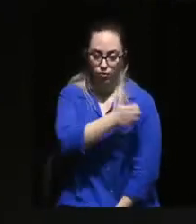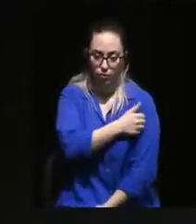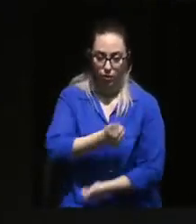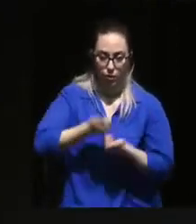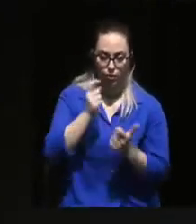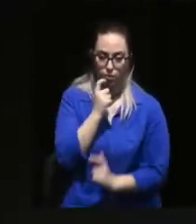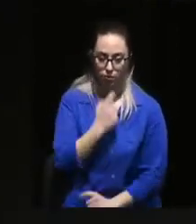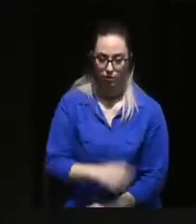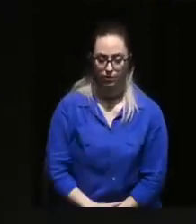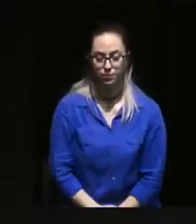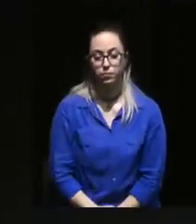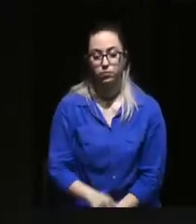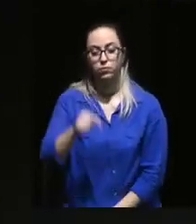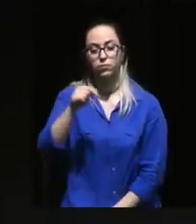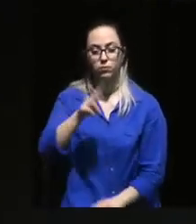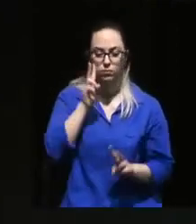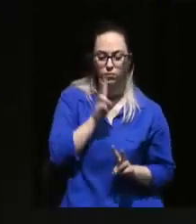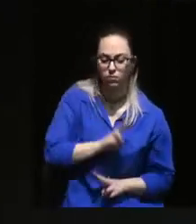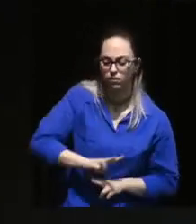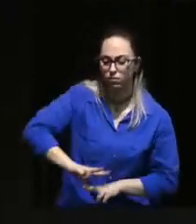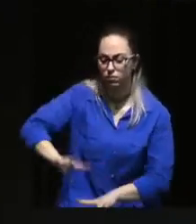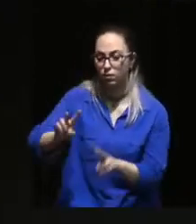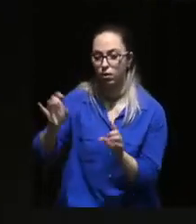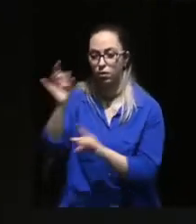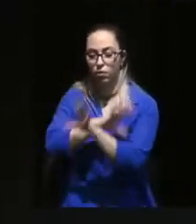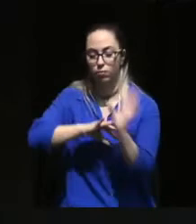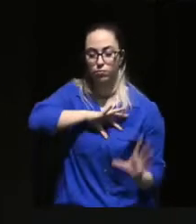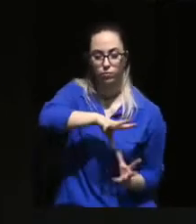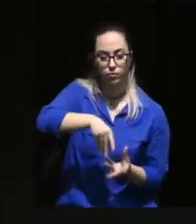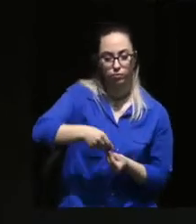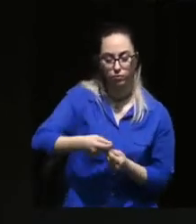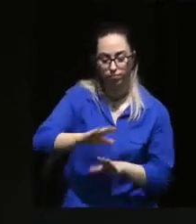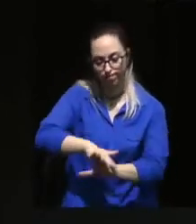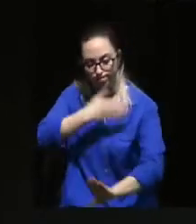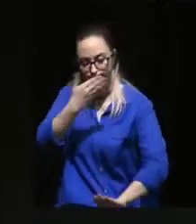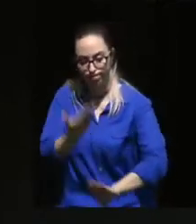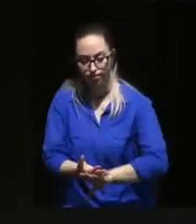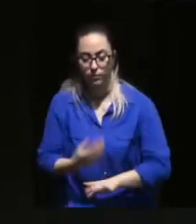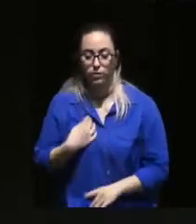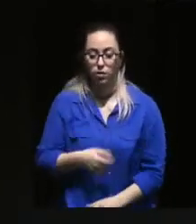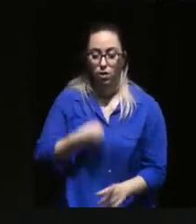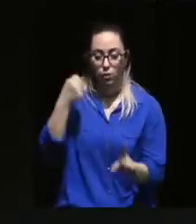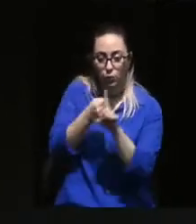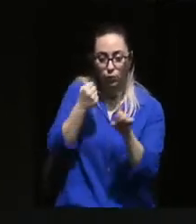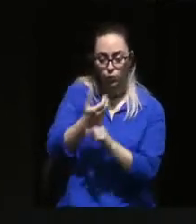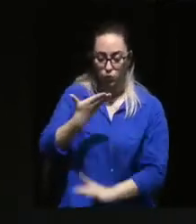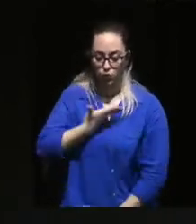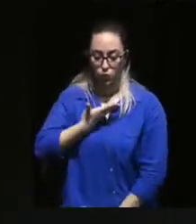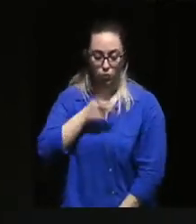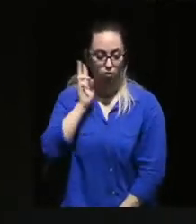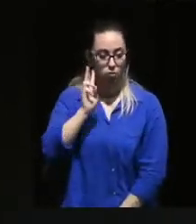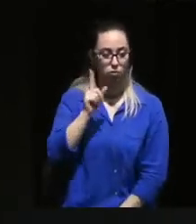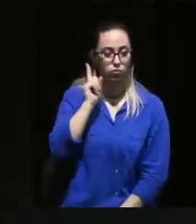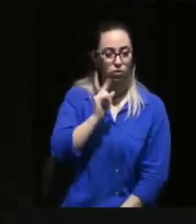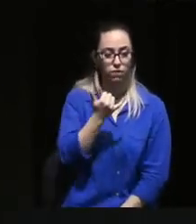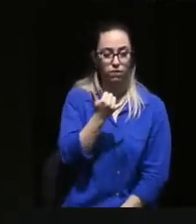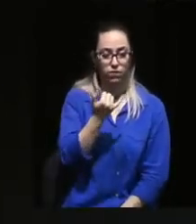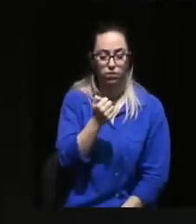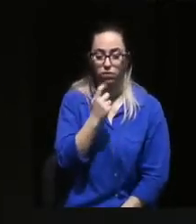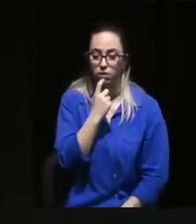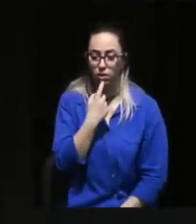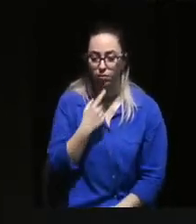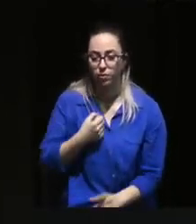Olhando para tudo o que hoje sucede na Europa e no mundo, reforçamos a convicção de que lutar pelos valores de Abril é essencial. A guerra na Europa,